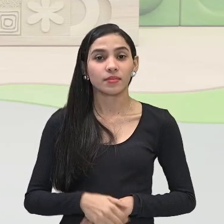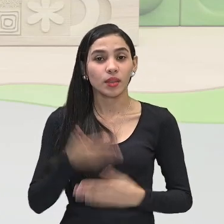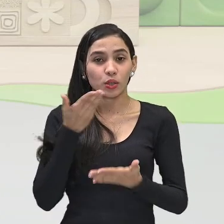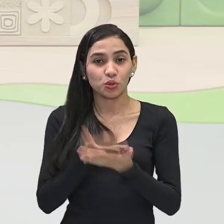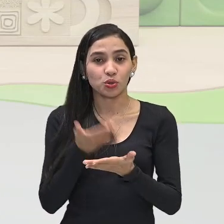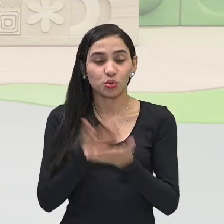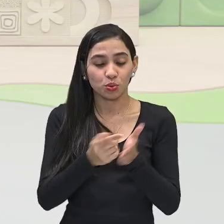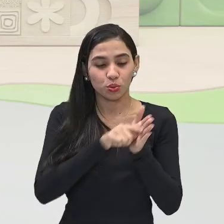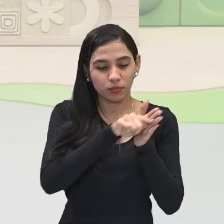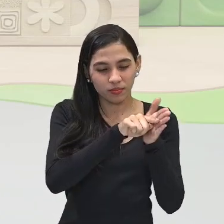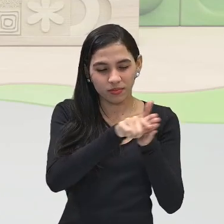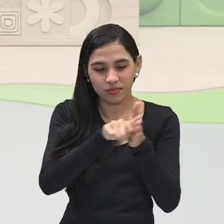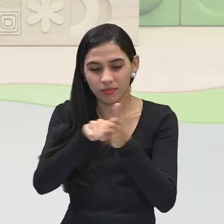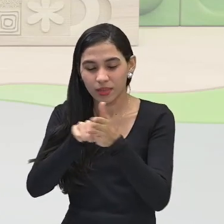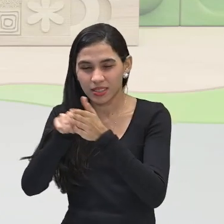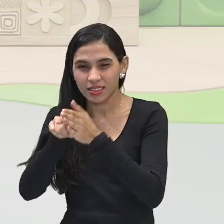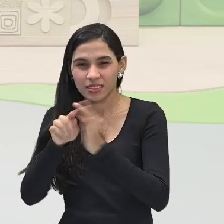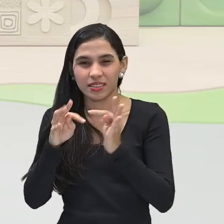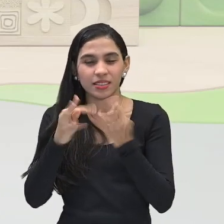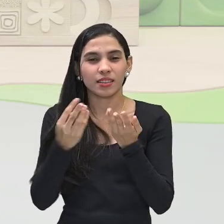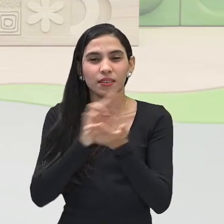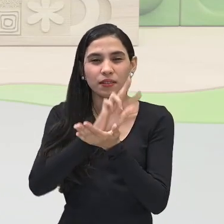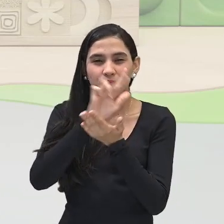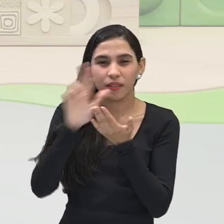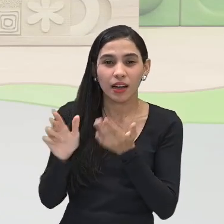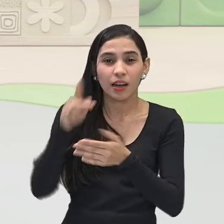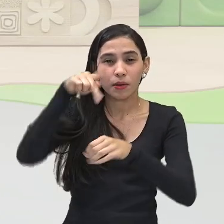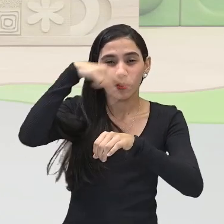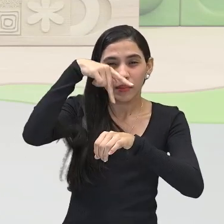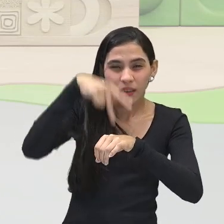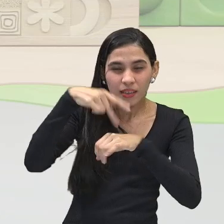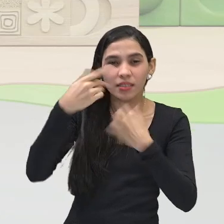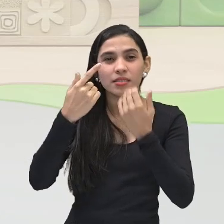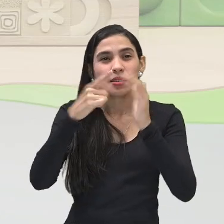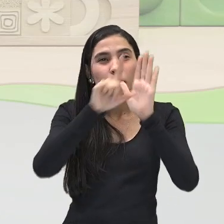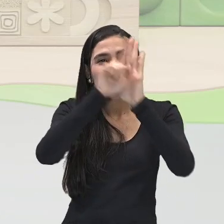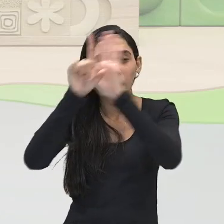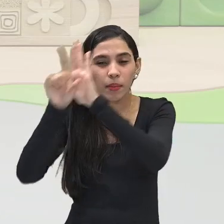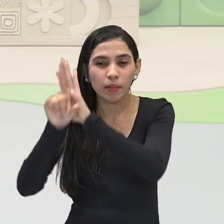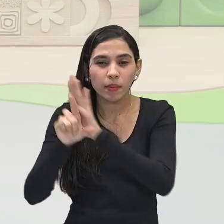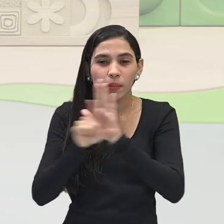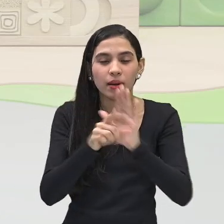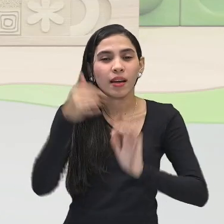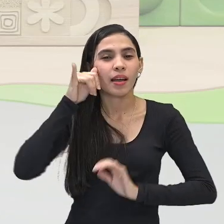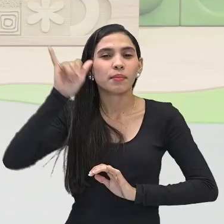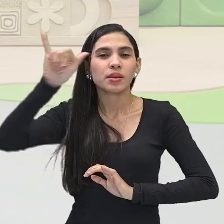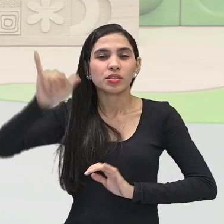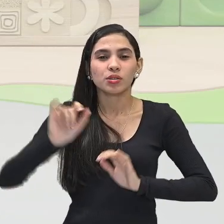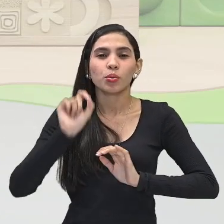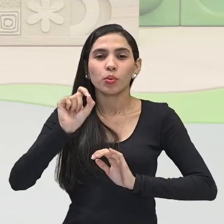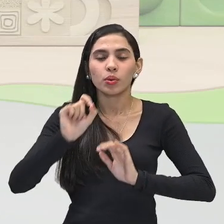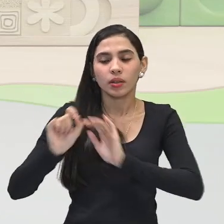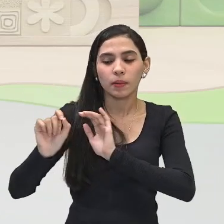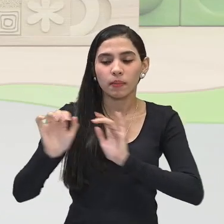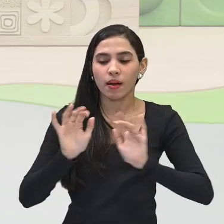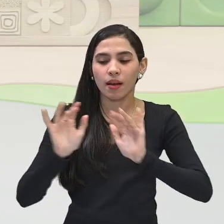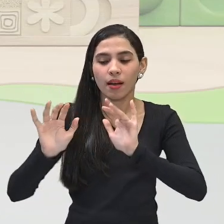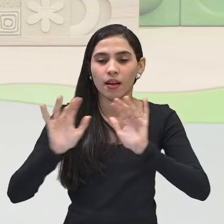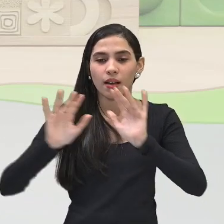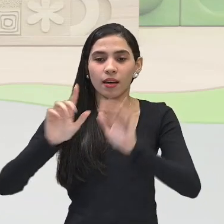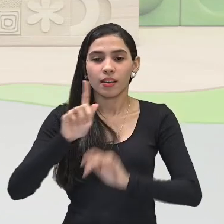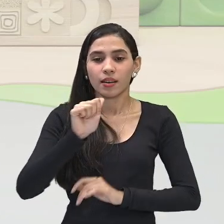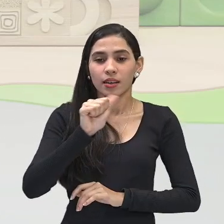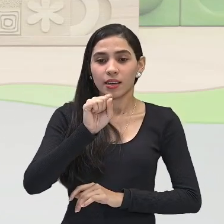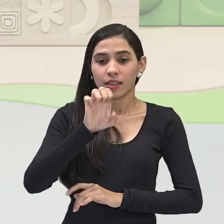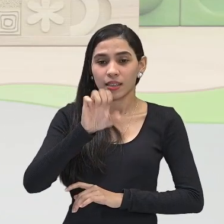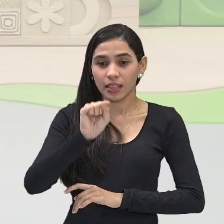medidas de vários países, legislações para poder impedir a emissão de gases que